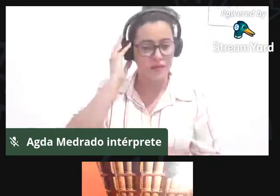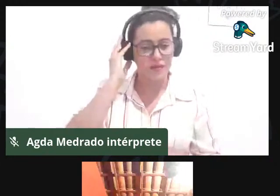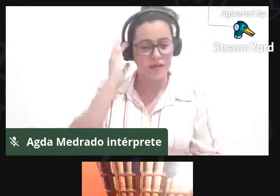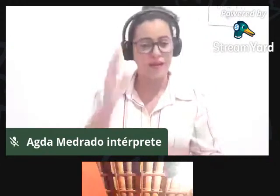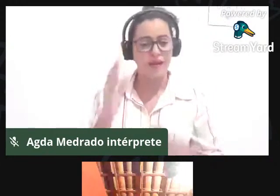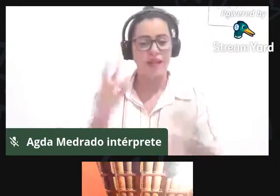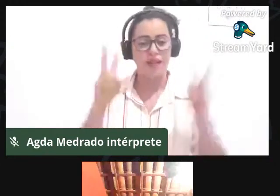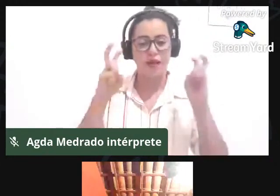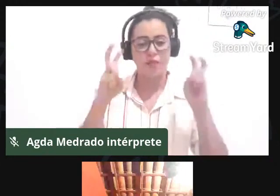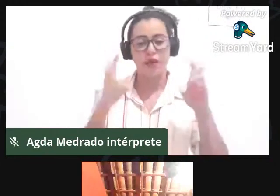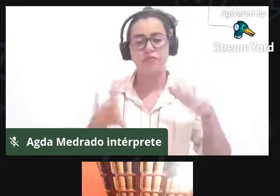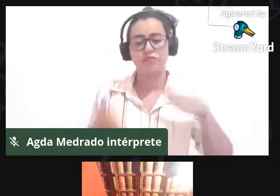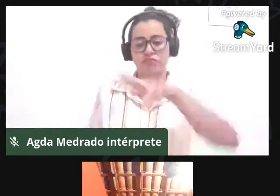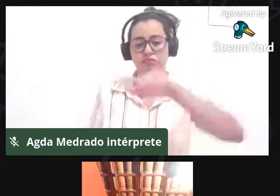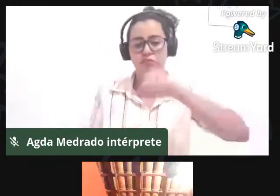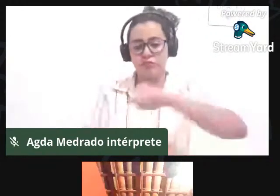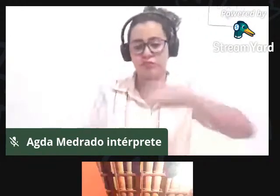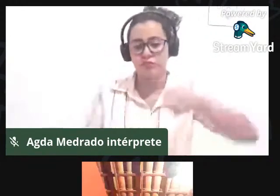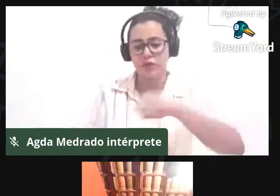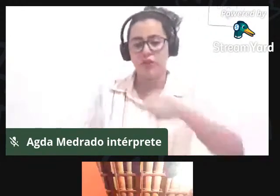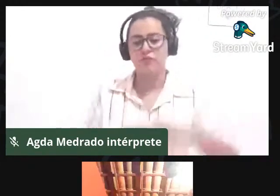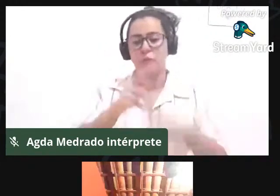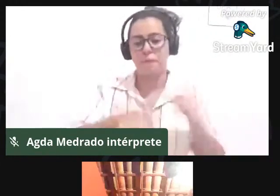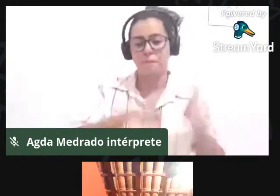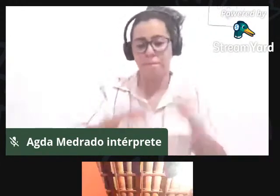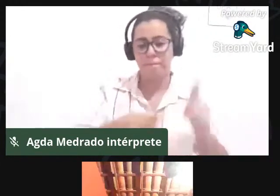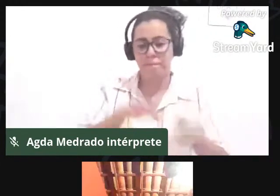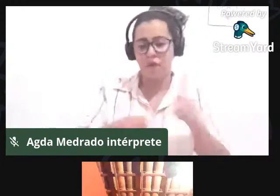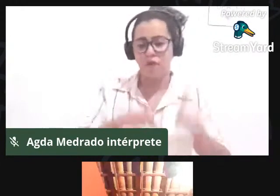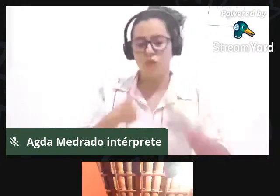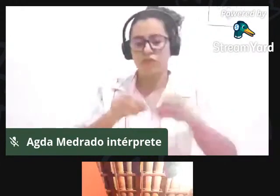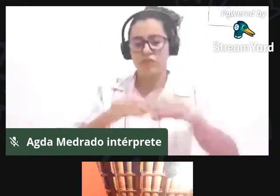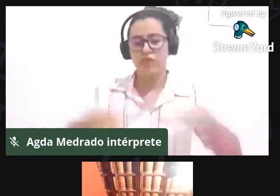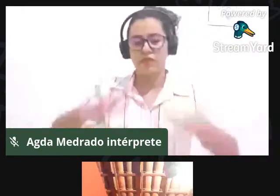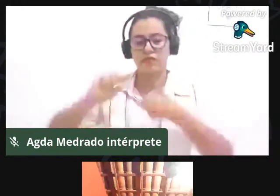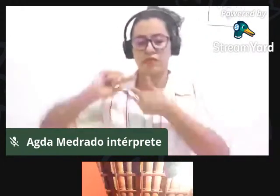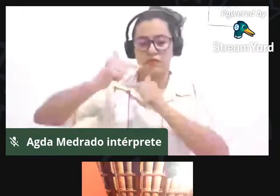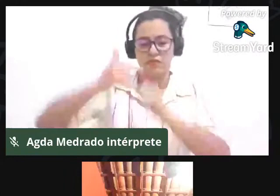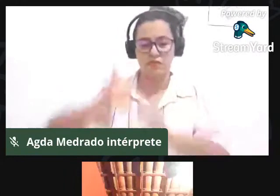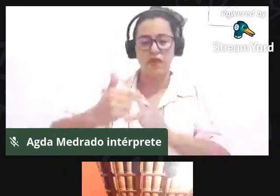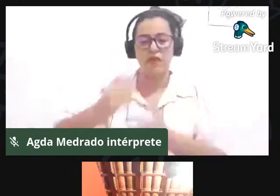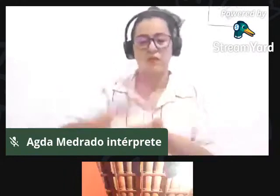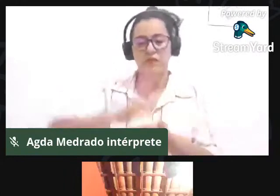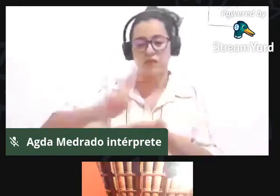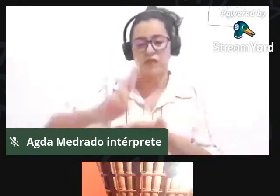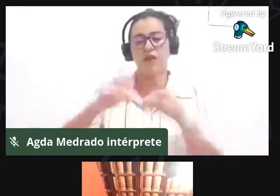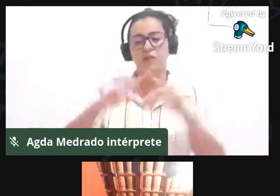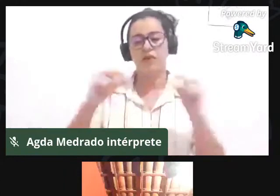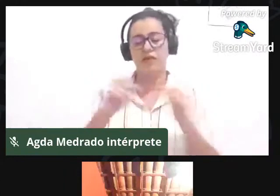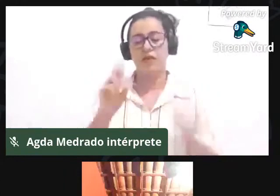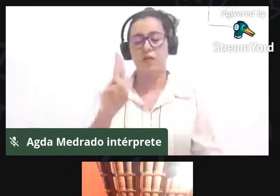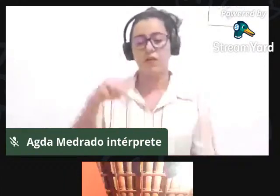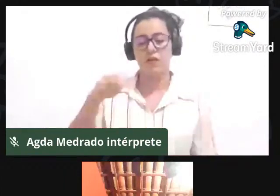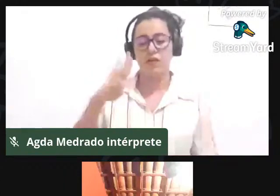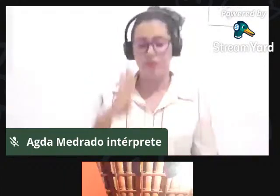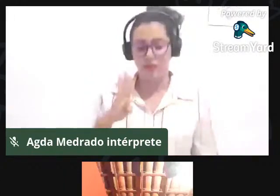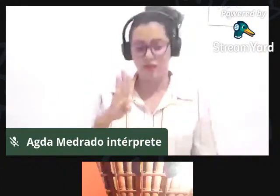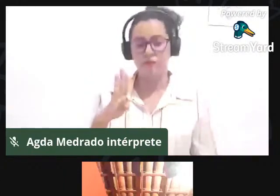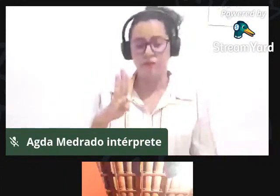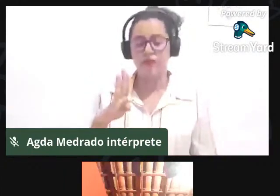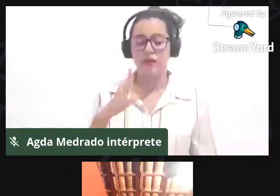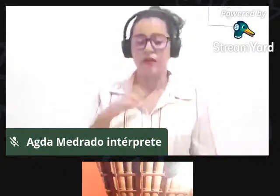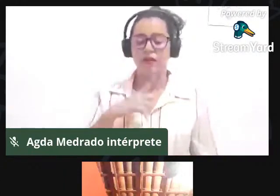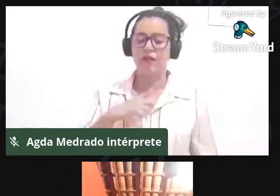Valéria Porto é uma mulher negra quilombola, como pesquisadora, tem lutado pela representatividade do povo negro, especialmente o papel das mulheres negras